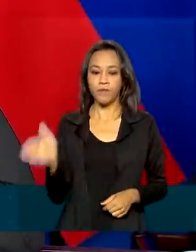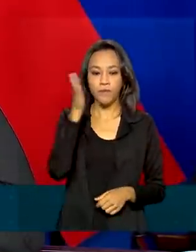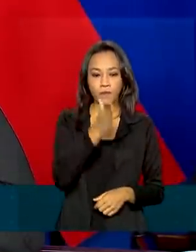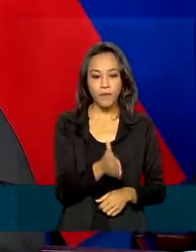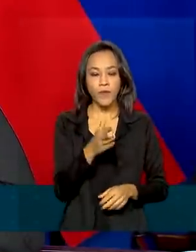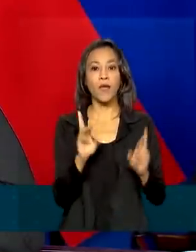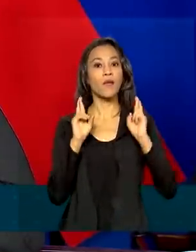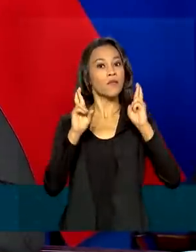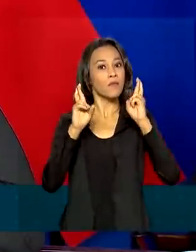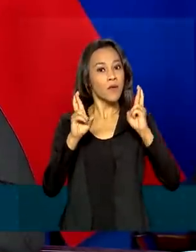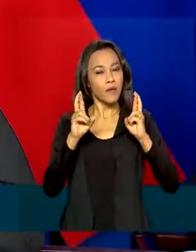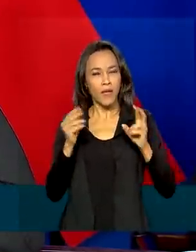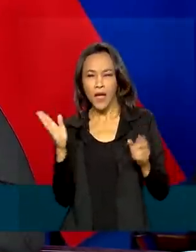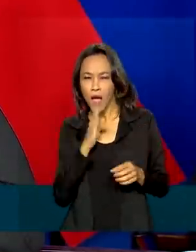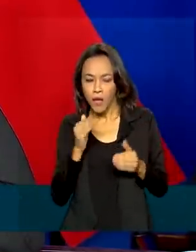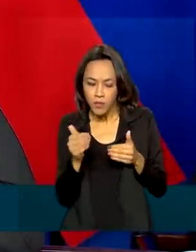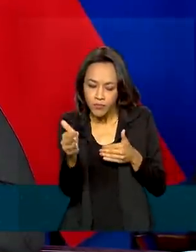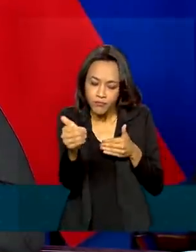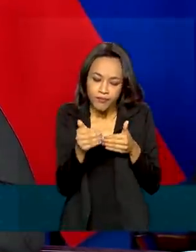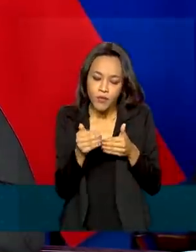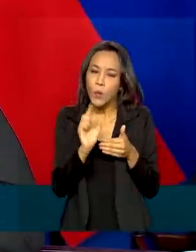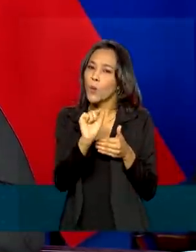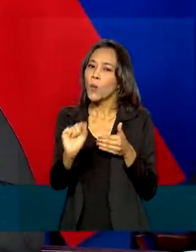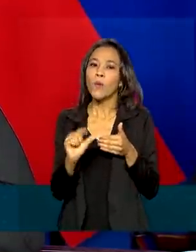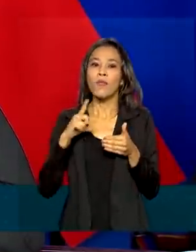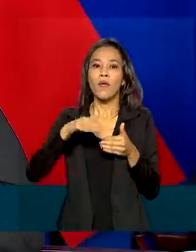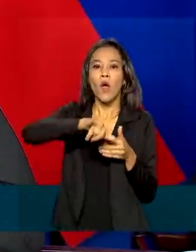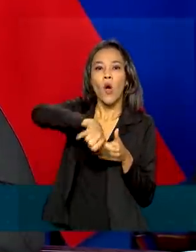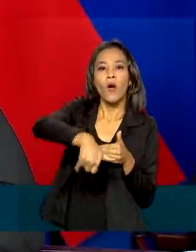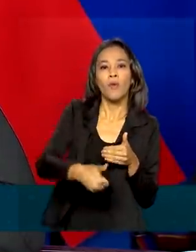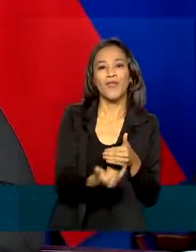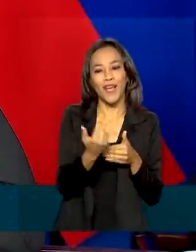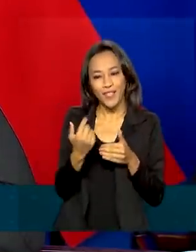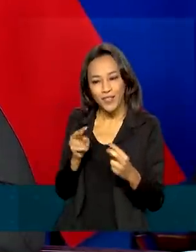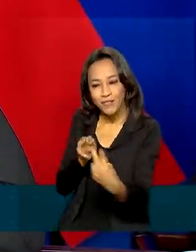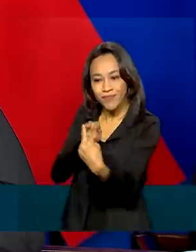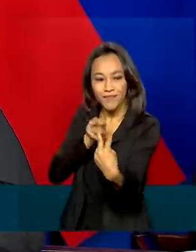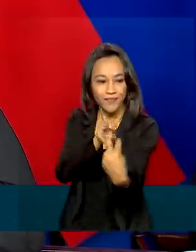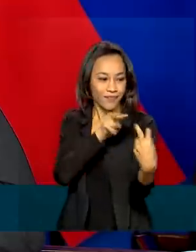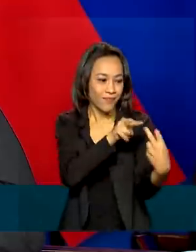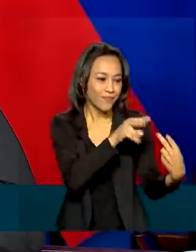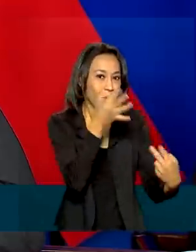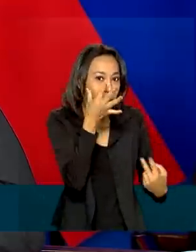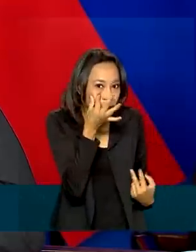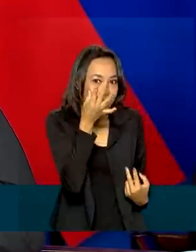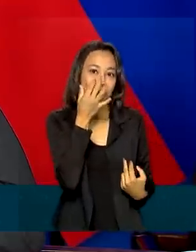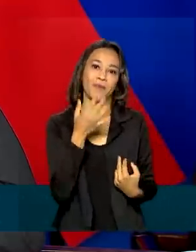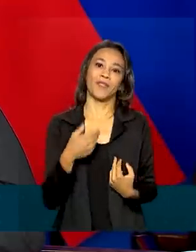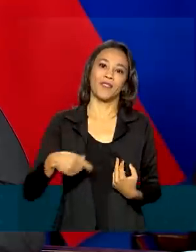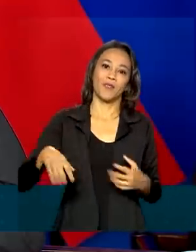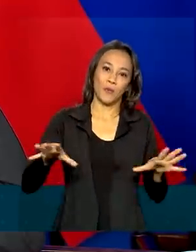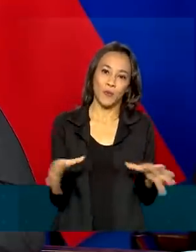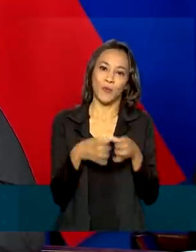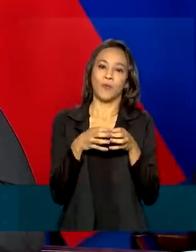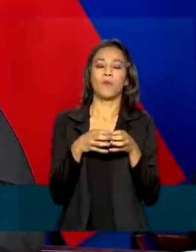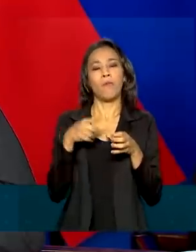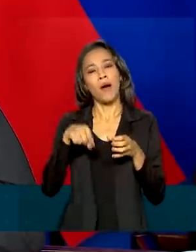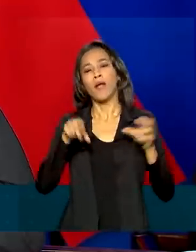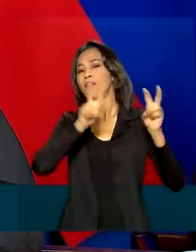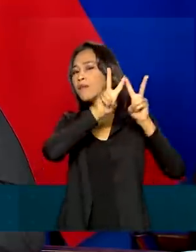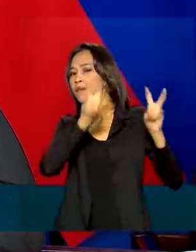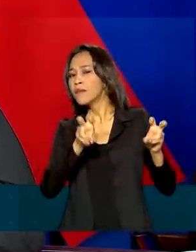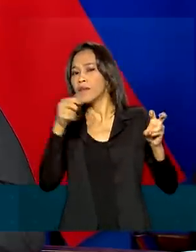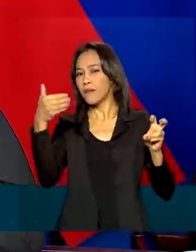que, em breve, possamos ter a oportunidade de nos encontrarmos pessoalmente para tratarmos desses